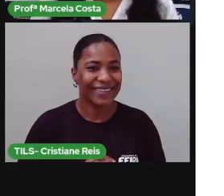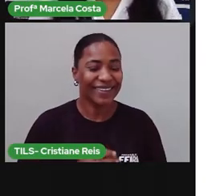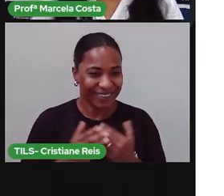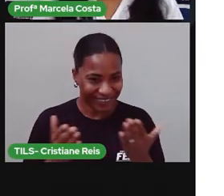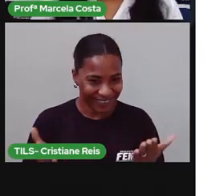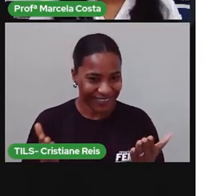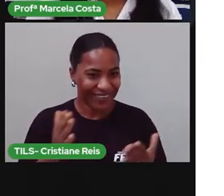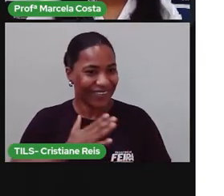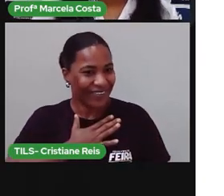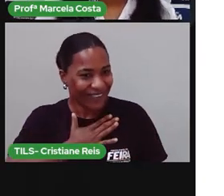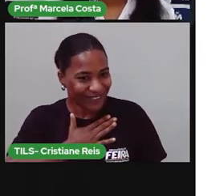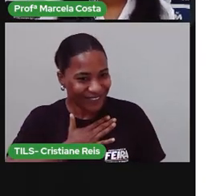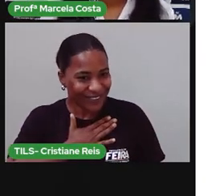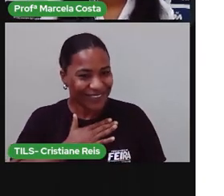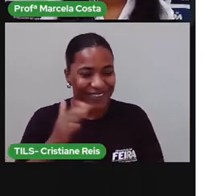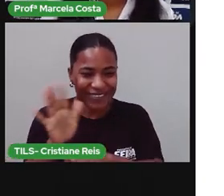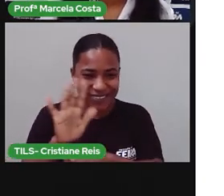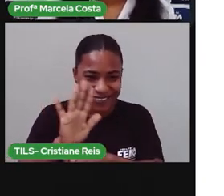Gostaram do vídeozinho?